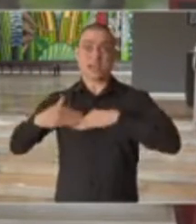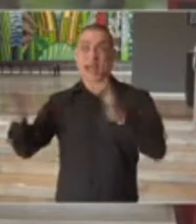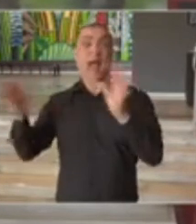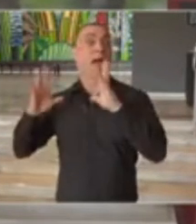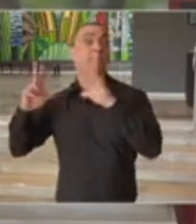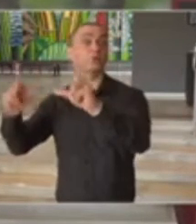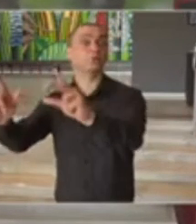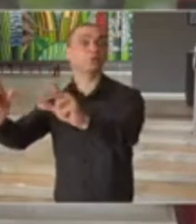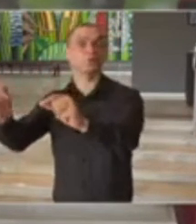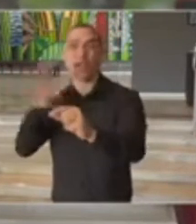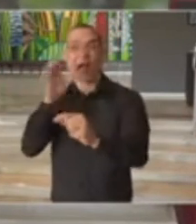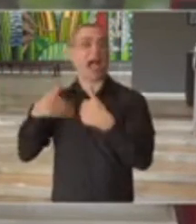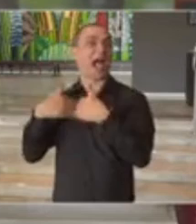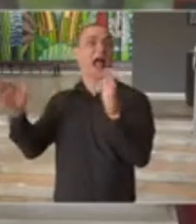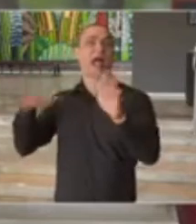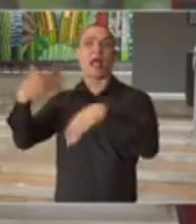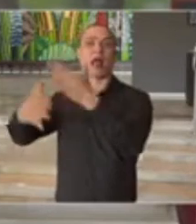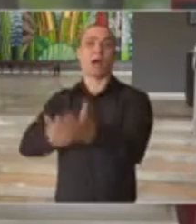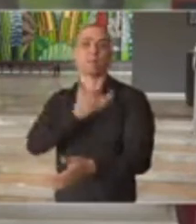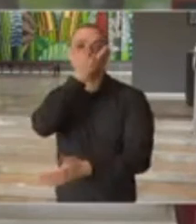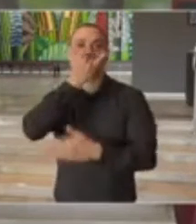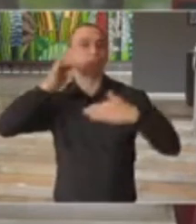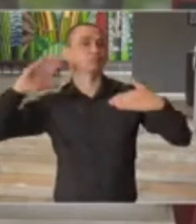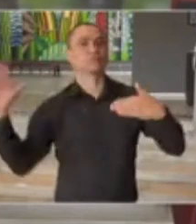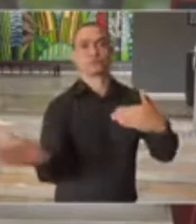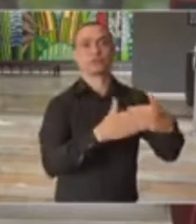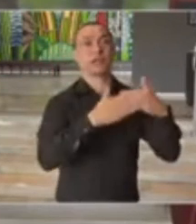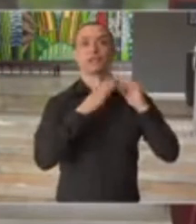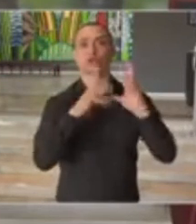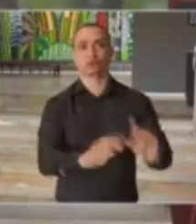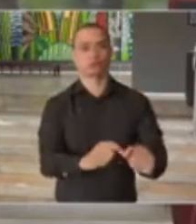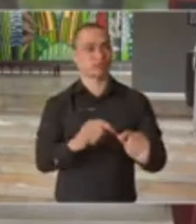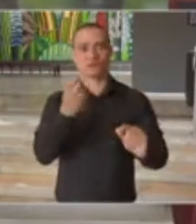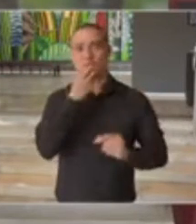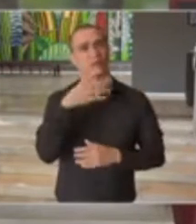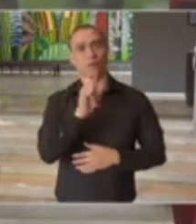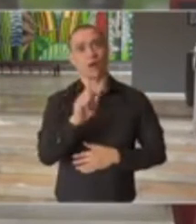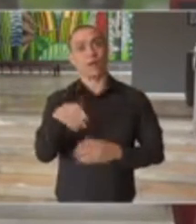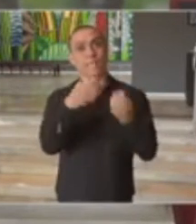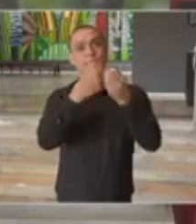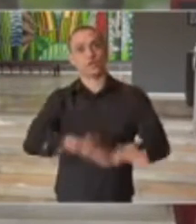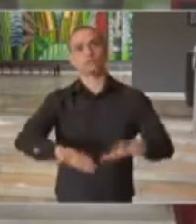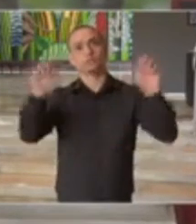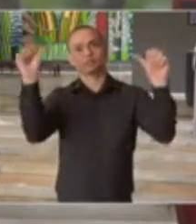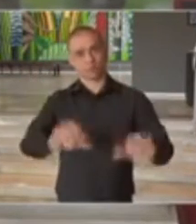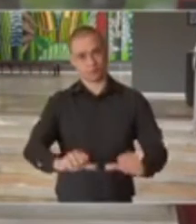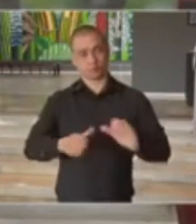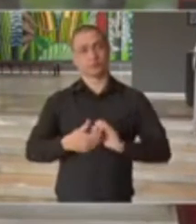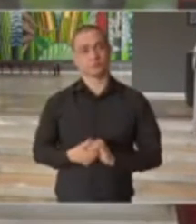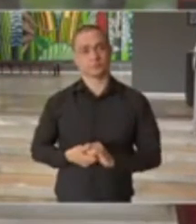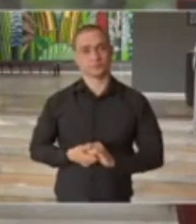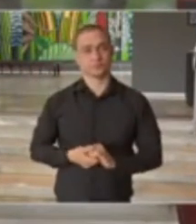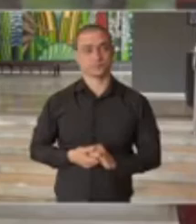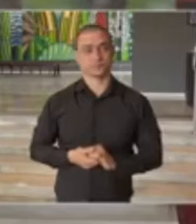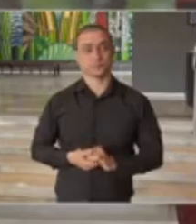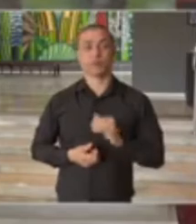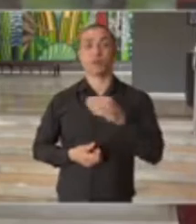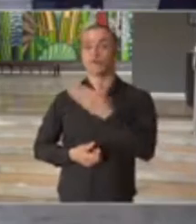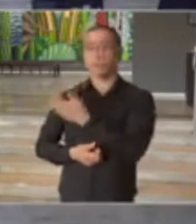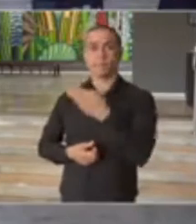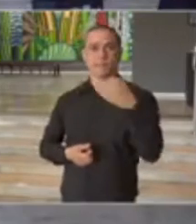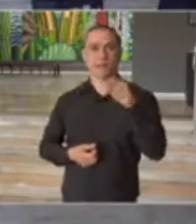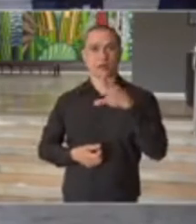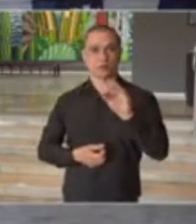inadequada, rápida demais, e depois recruceder fechando. Aí o prejuízo, de fato, será grande. Marco Vignoli.